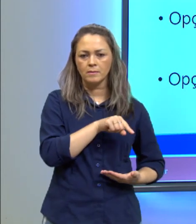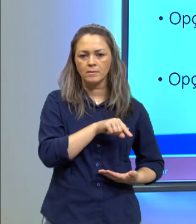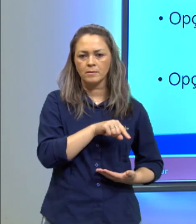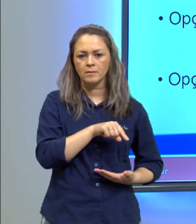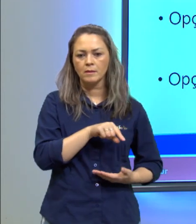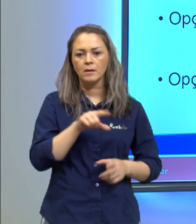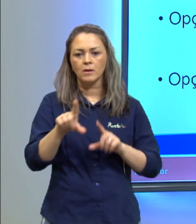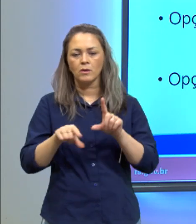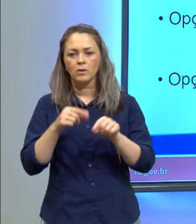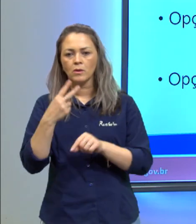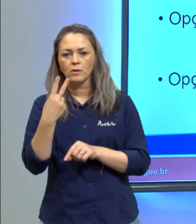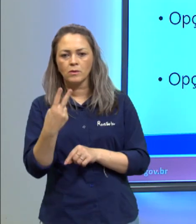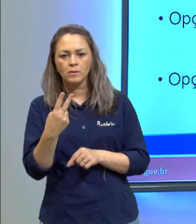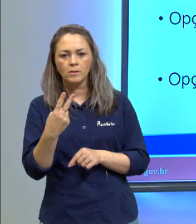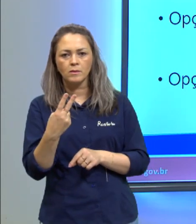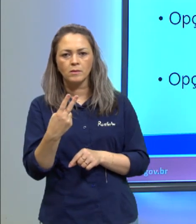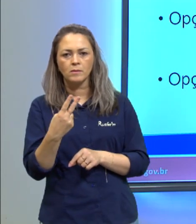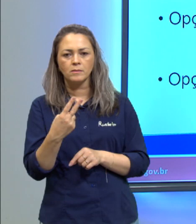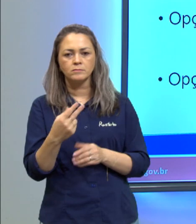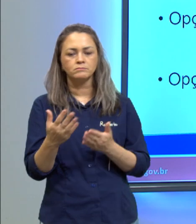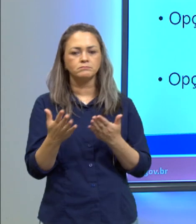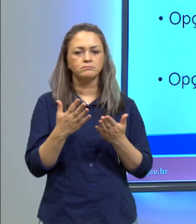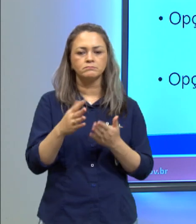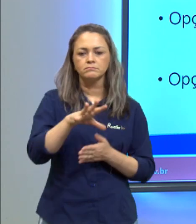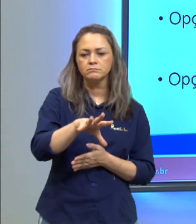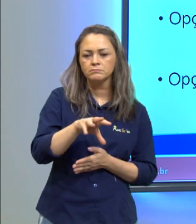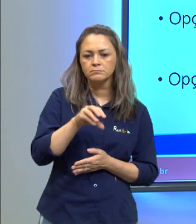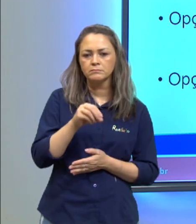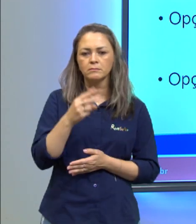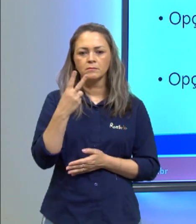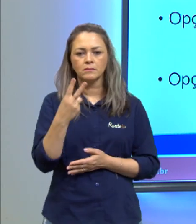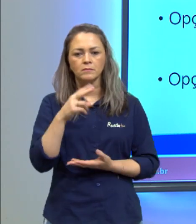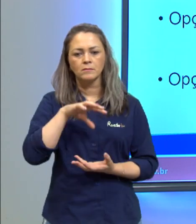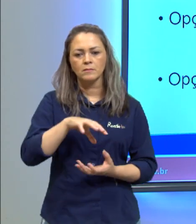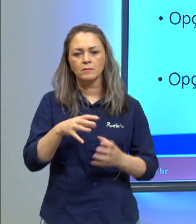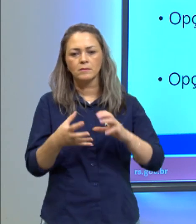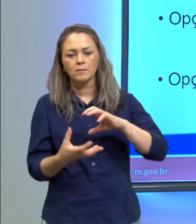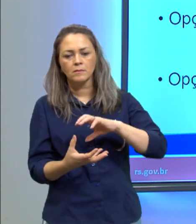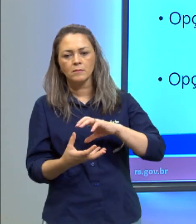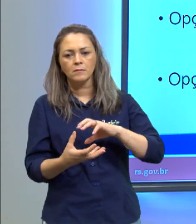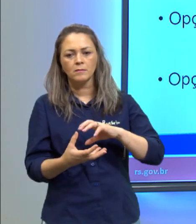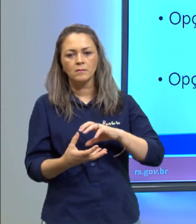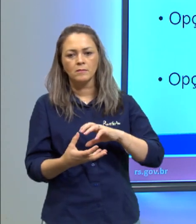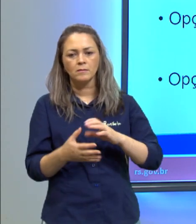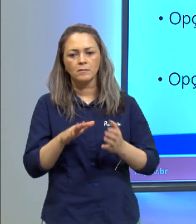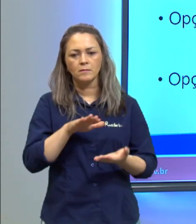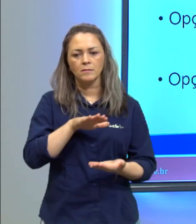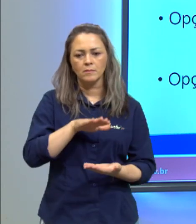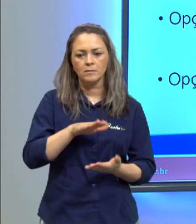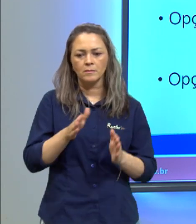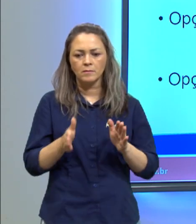2 retirar aleatoriamente duas bolas da urna B